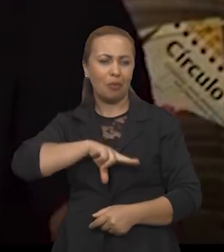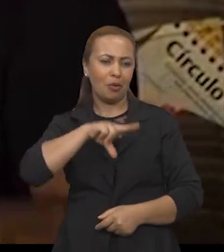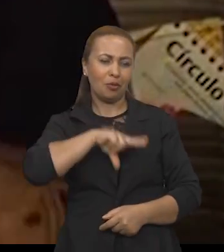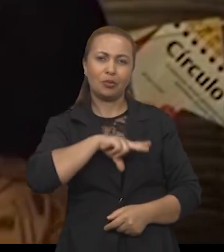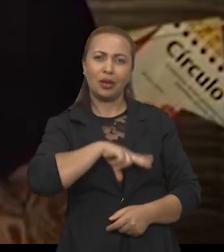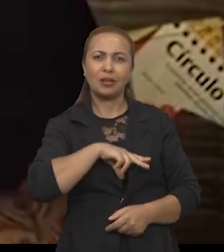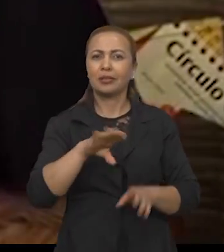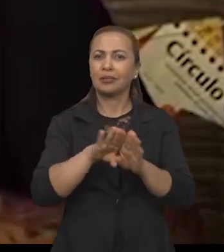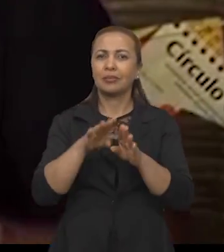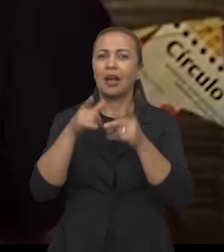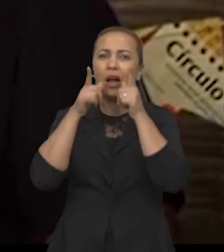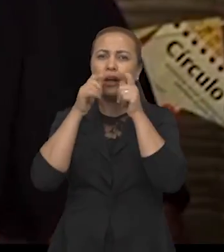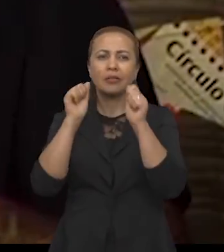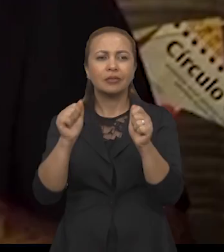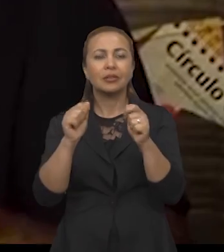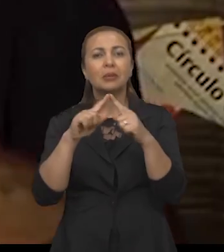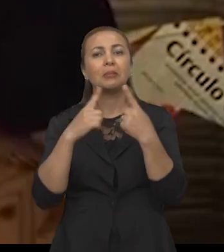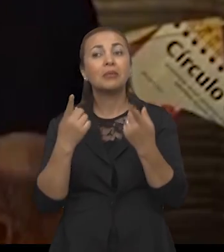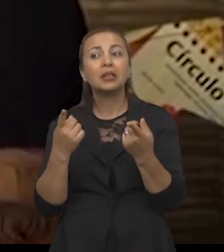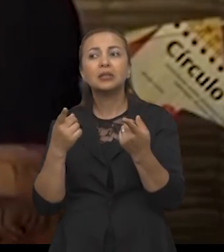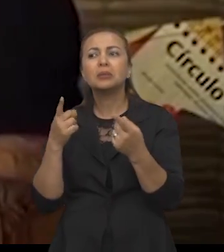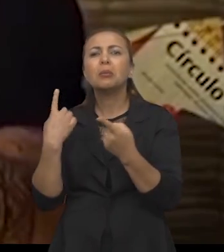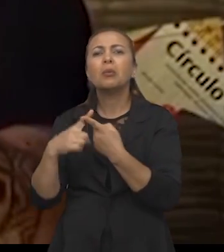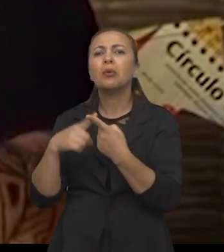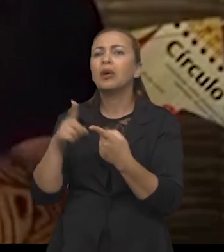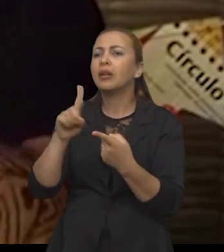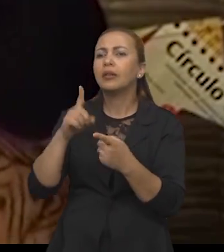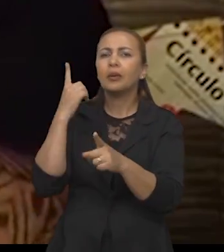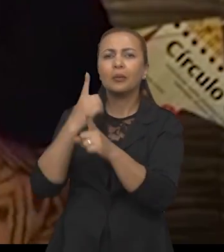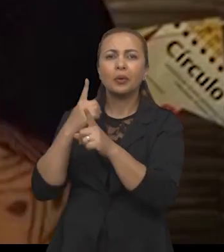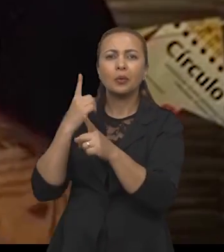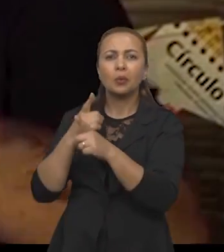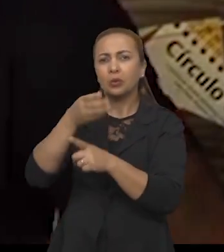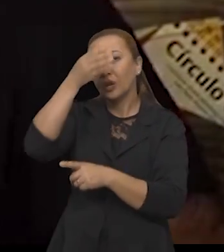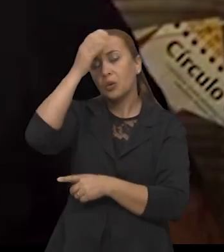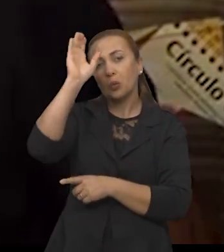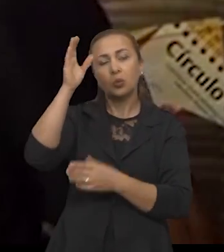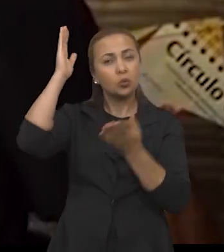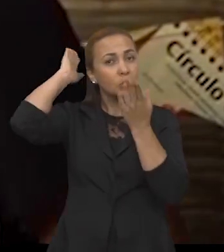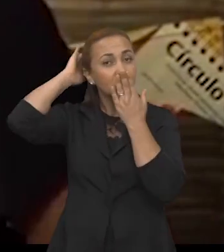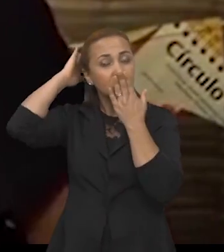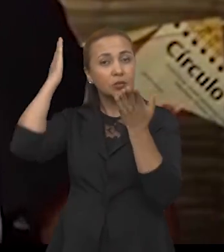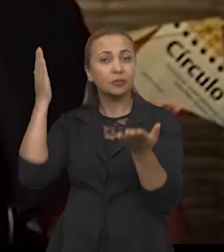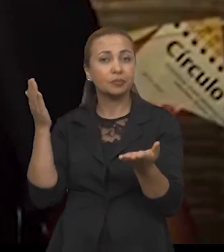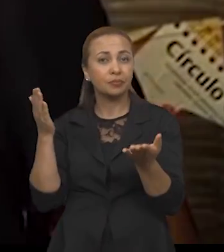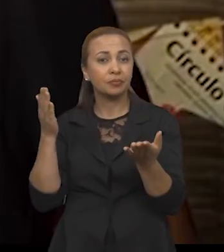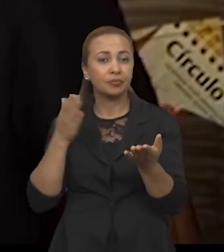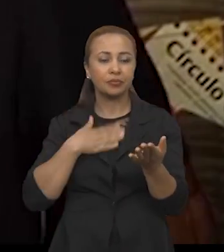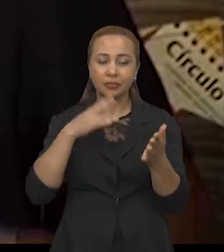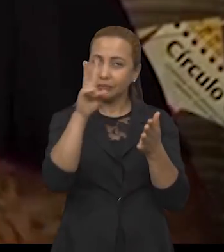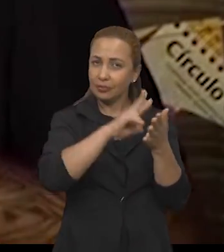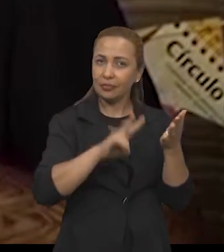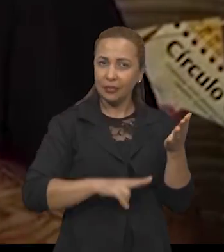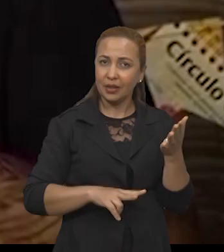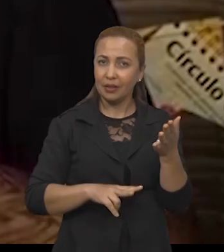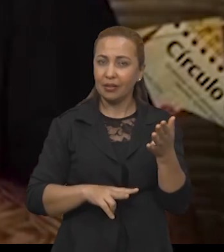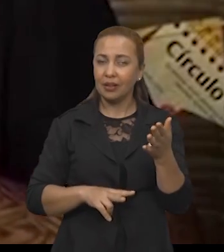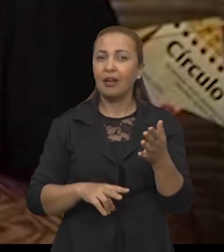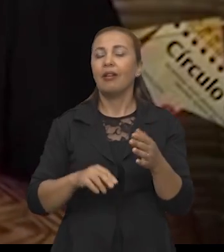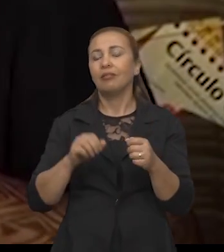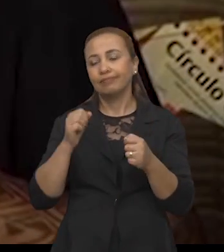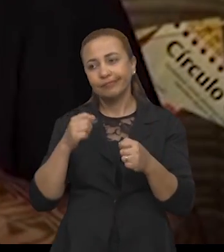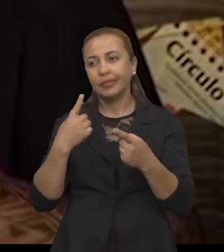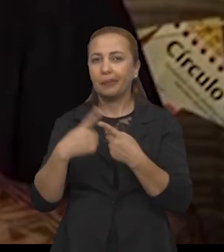presença portuguesa também, a língua. E por que a gente não acha a cultura indígena? Na minha leitura, é